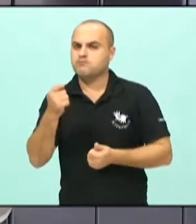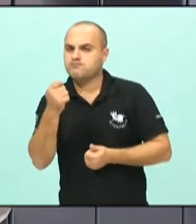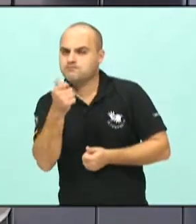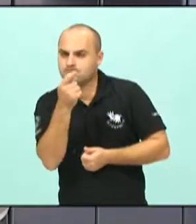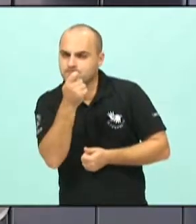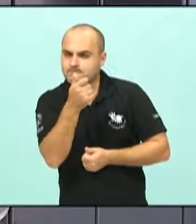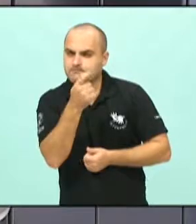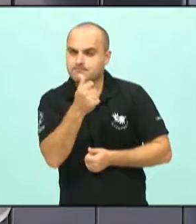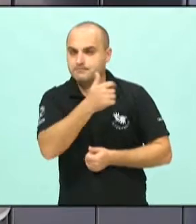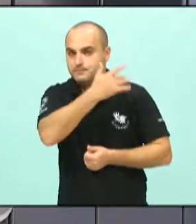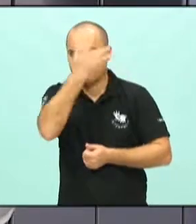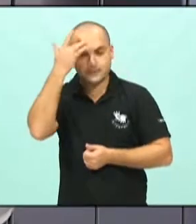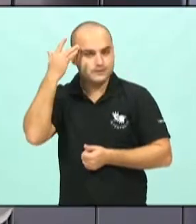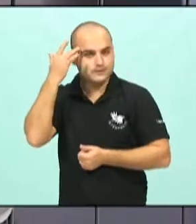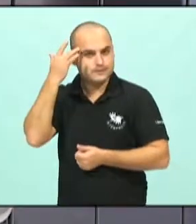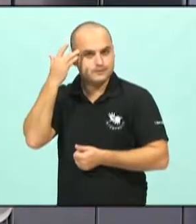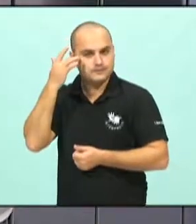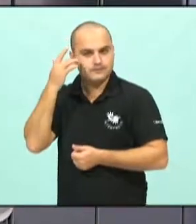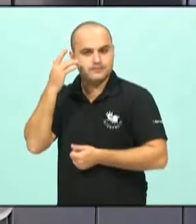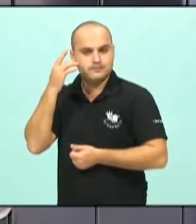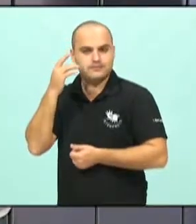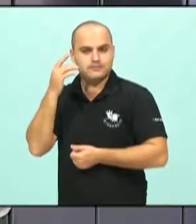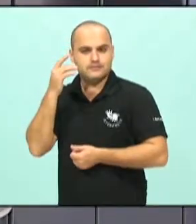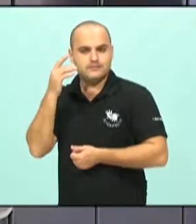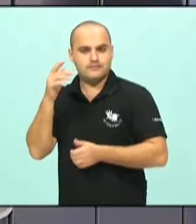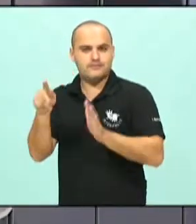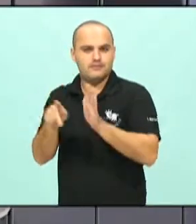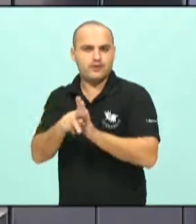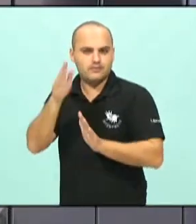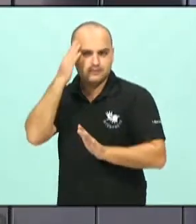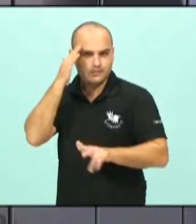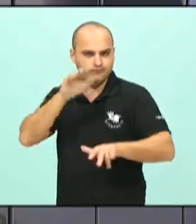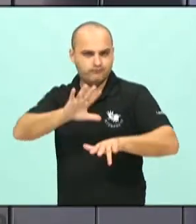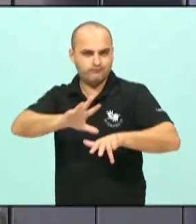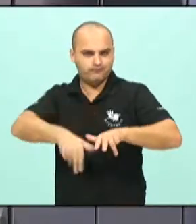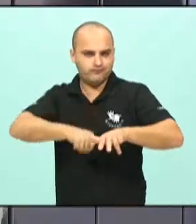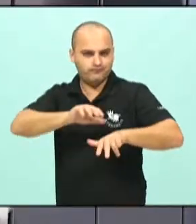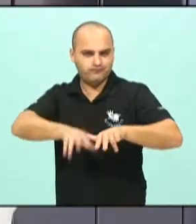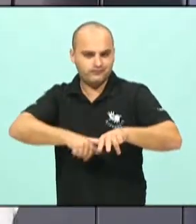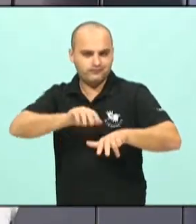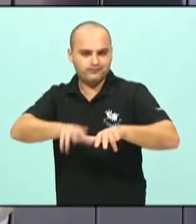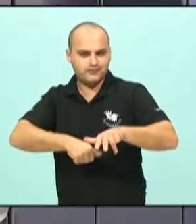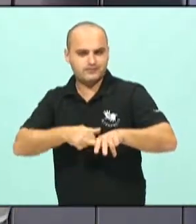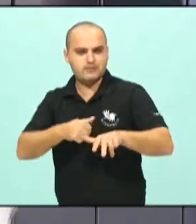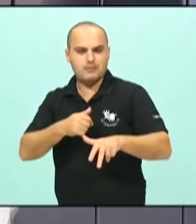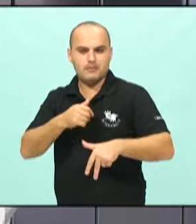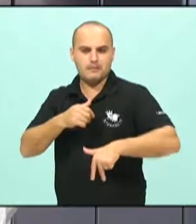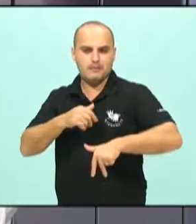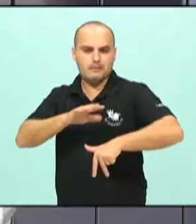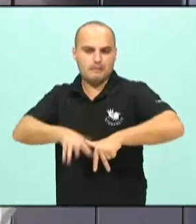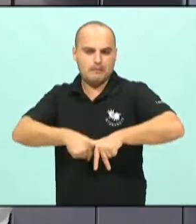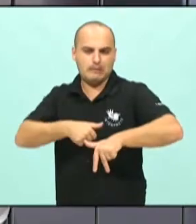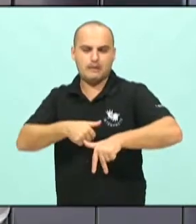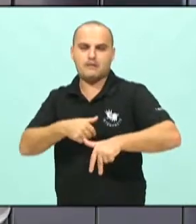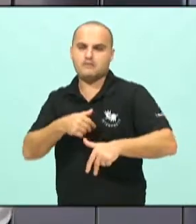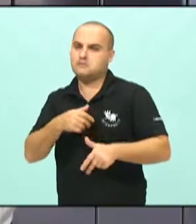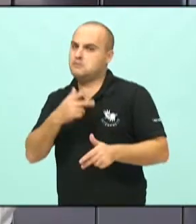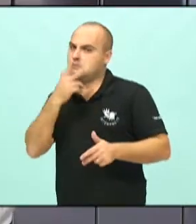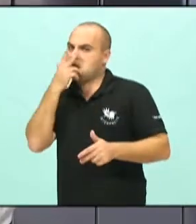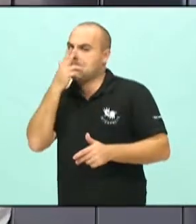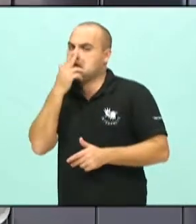pouquíssimas pessoas envolvidas em esquema de corrupção. Nem me lembro se teve, eu acho que até nem teve